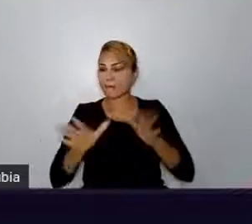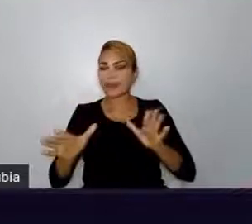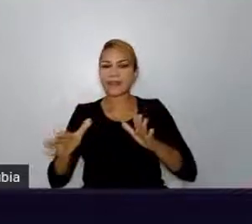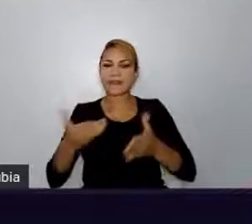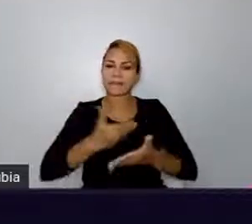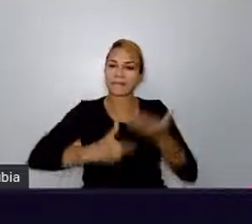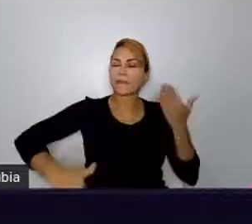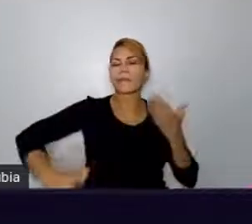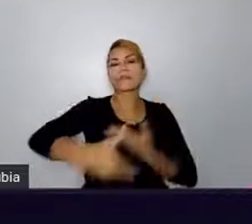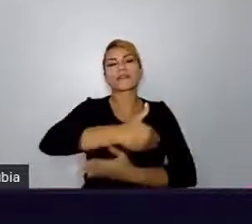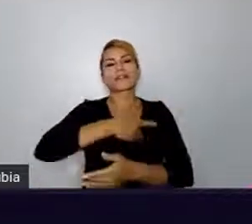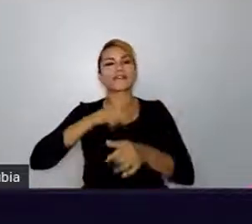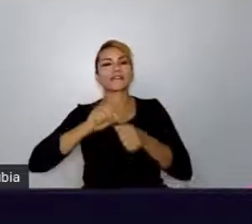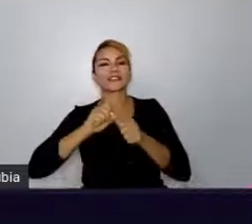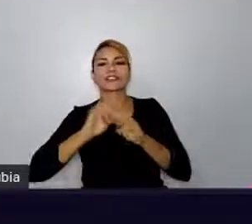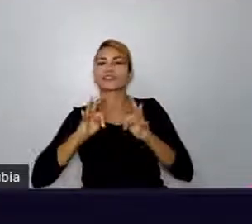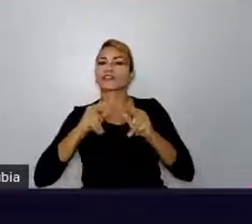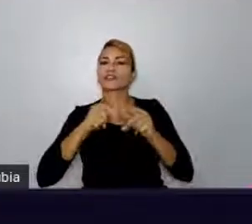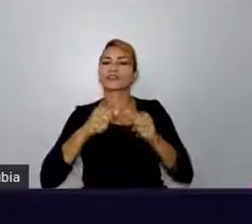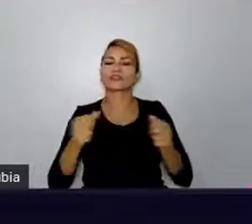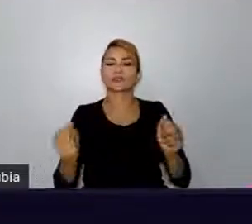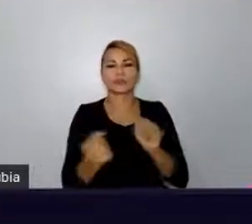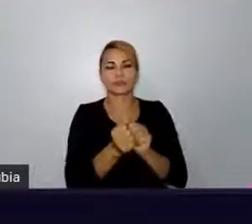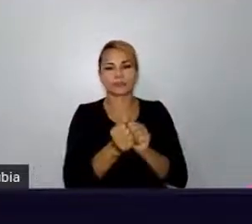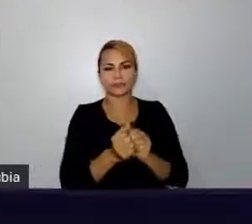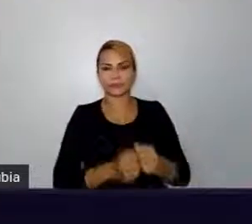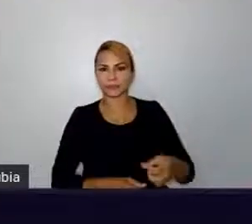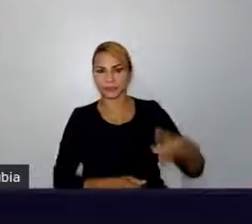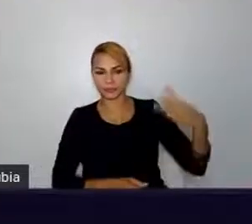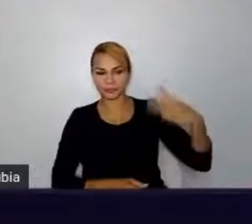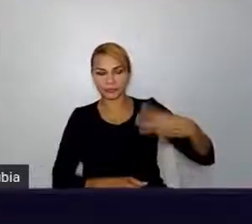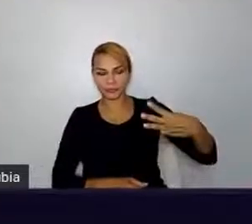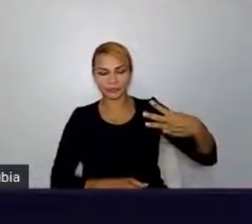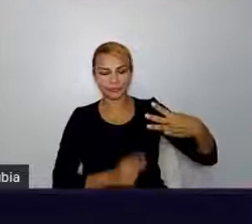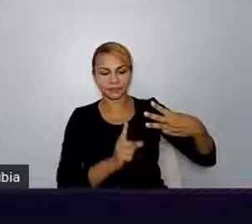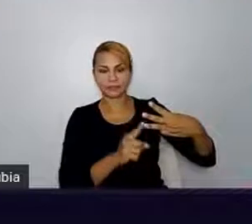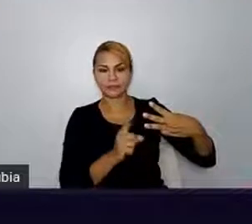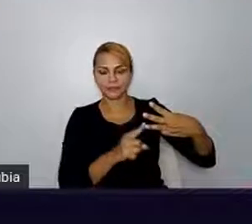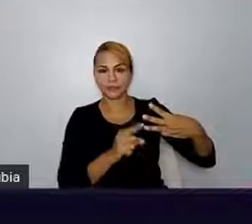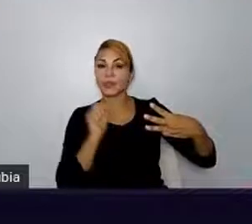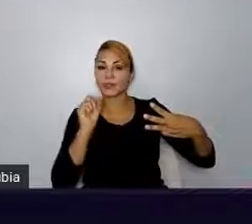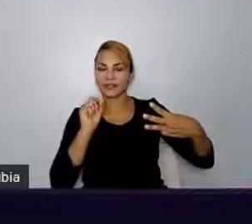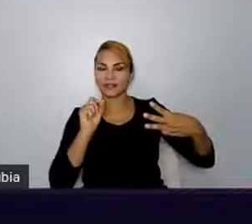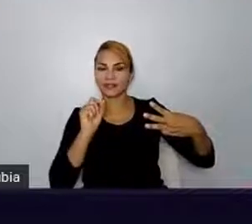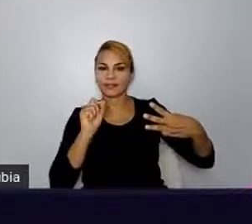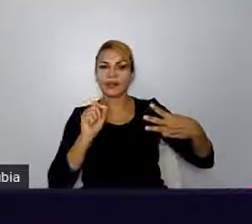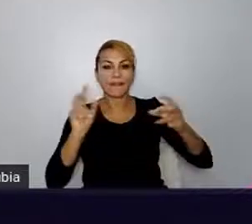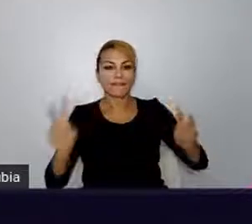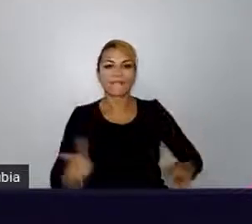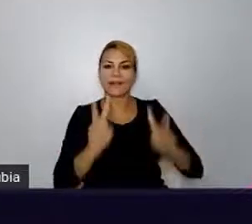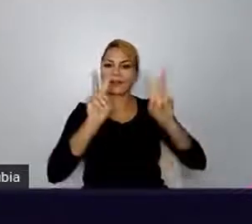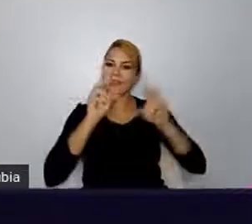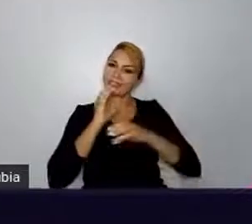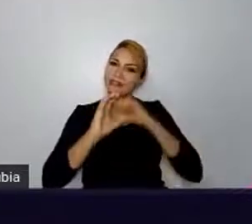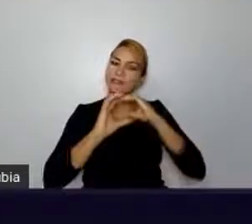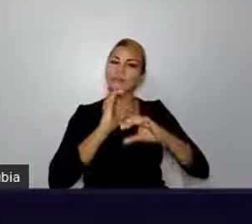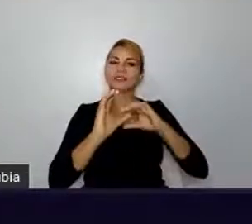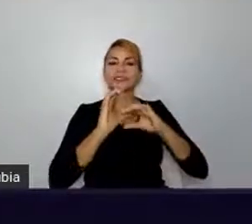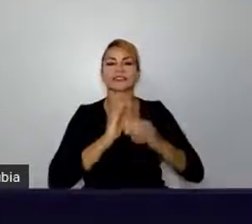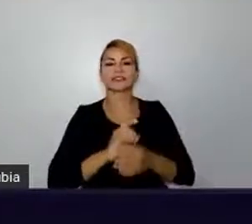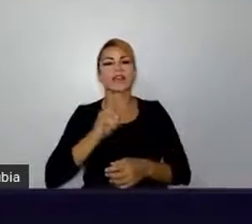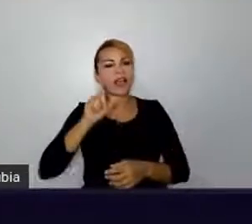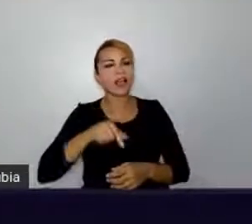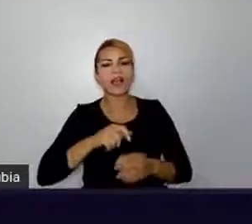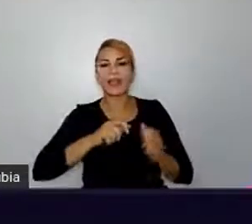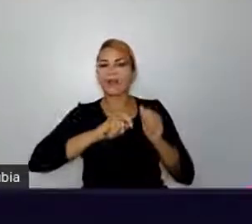E a terceira coisa é, valorize a comunicação. A comunicação é a chave,